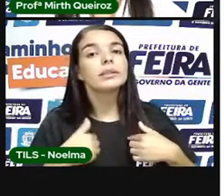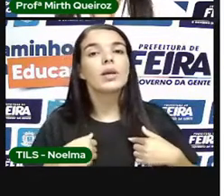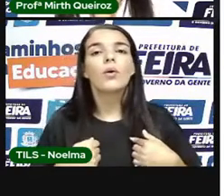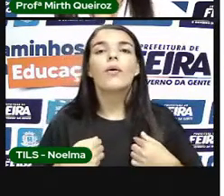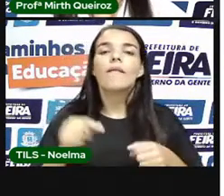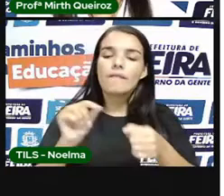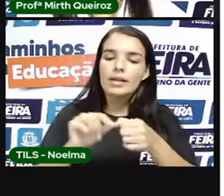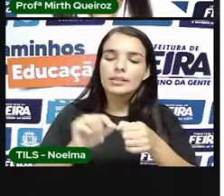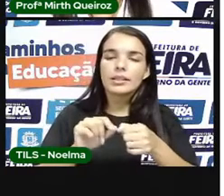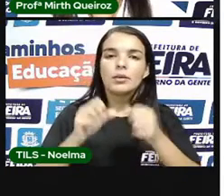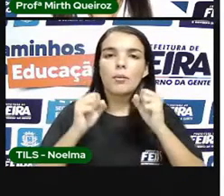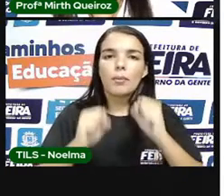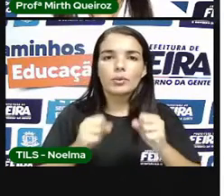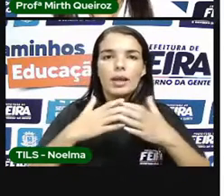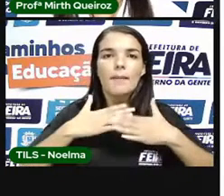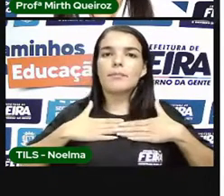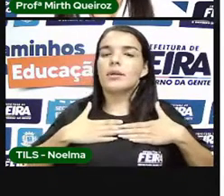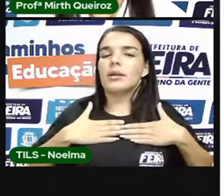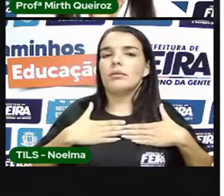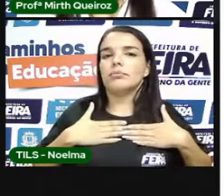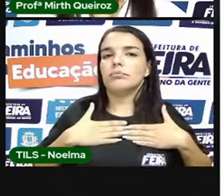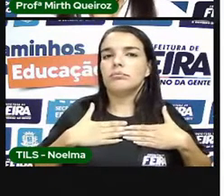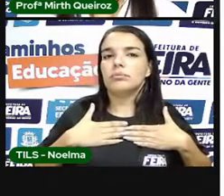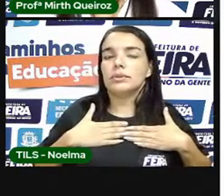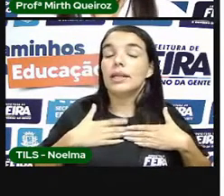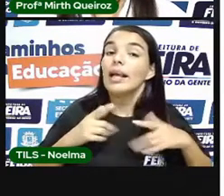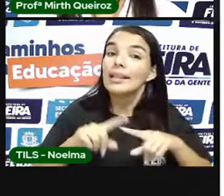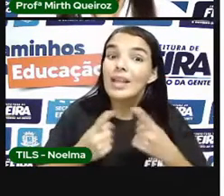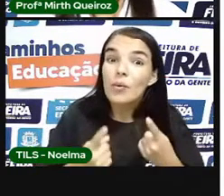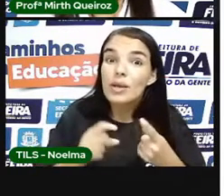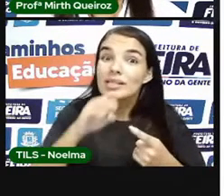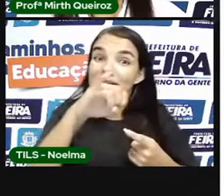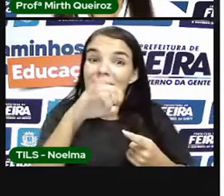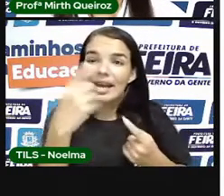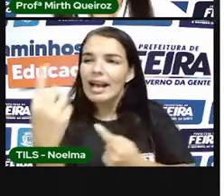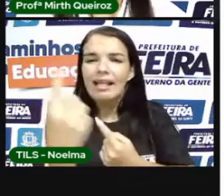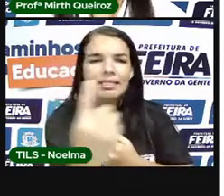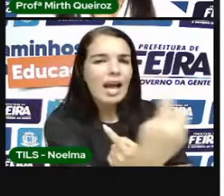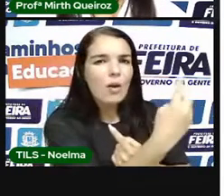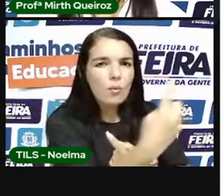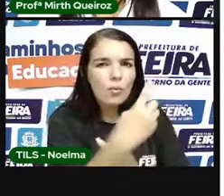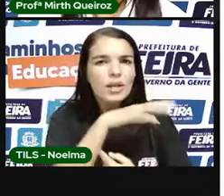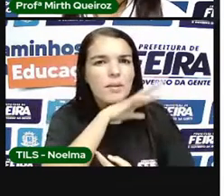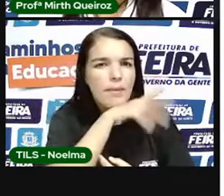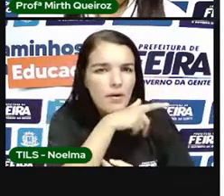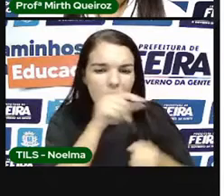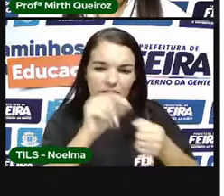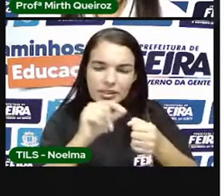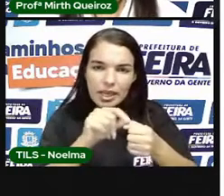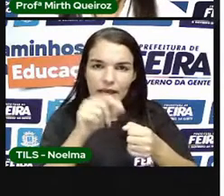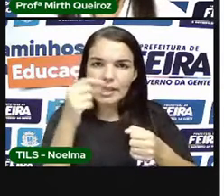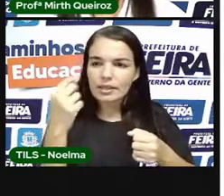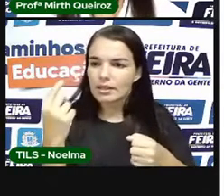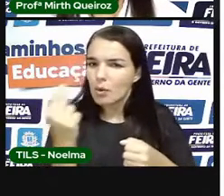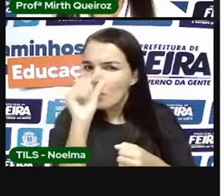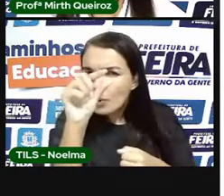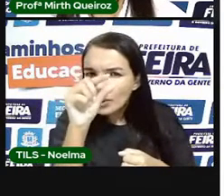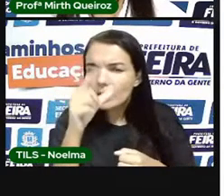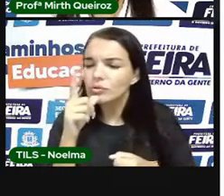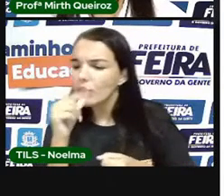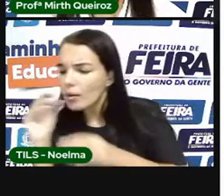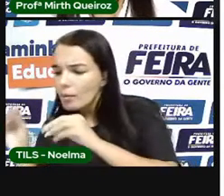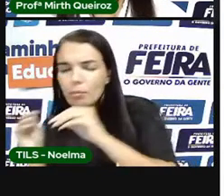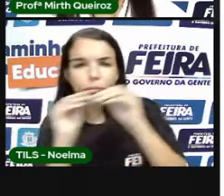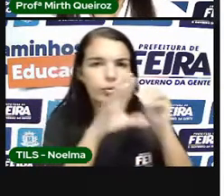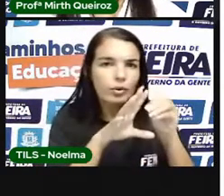dele E se todo mundo fizer a sua parte Com certeza, aquele incêndio, ele seria ali apagado,